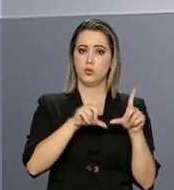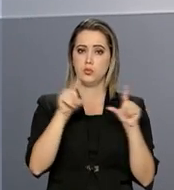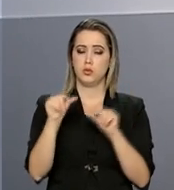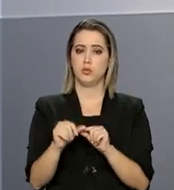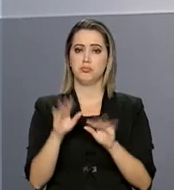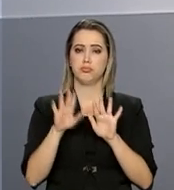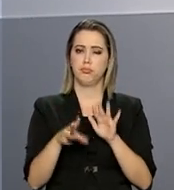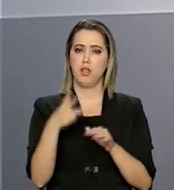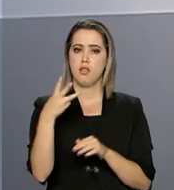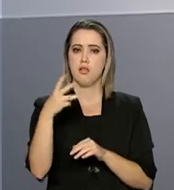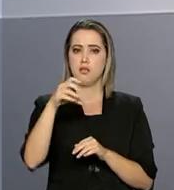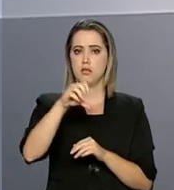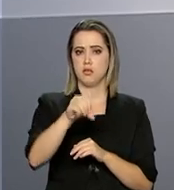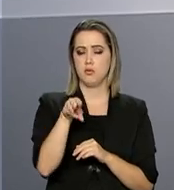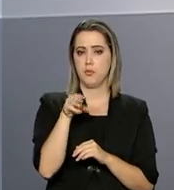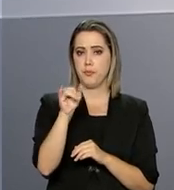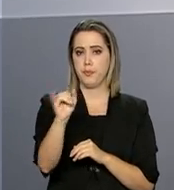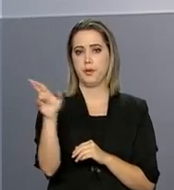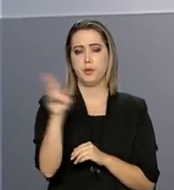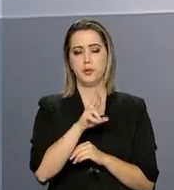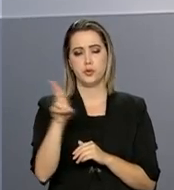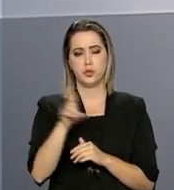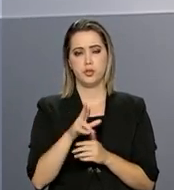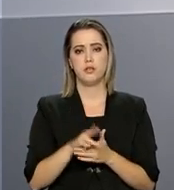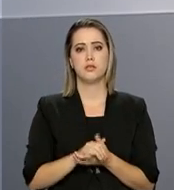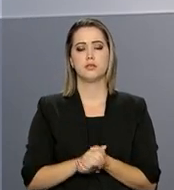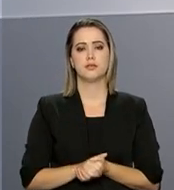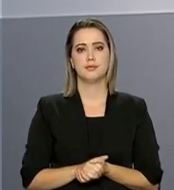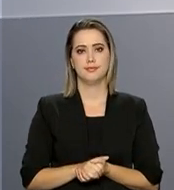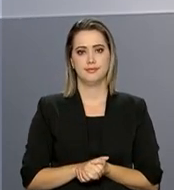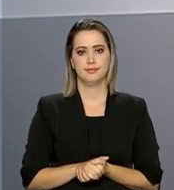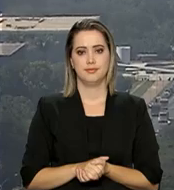ser menor, de aproximadamente R$ 39 bilhões.